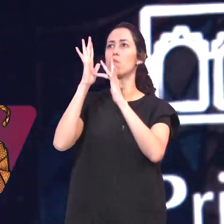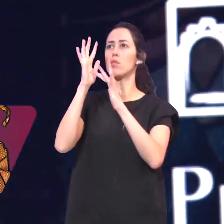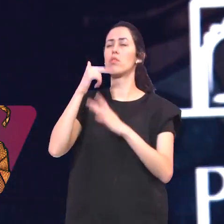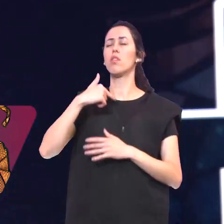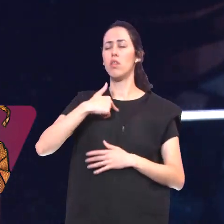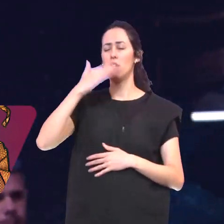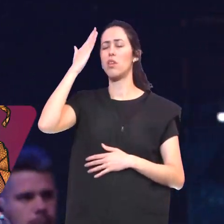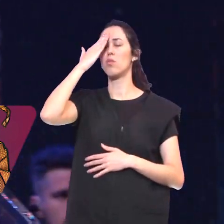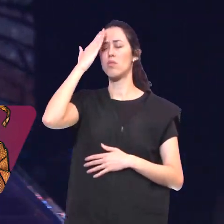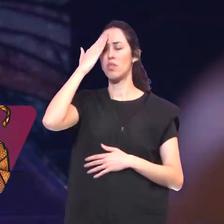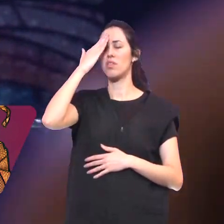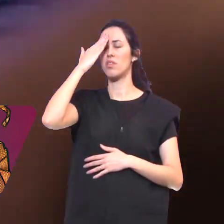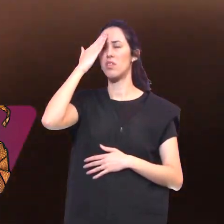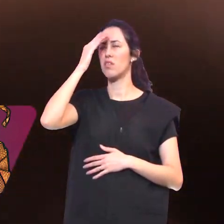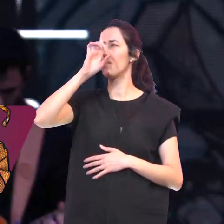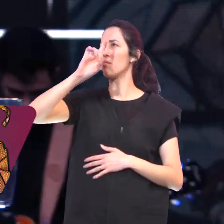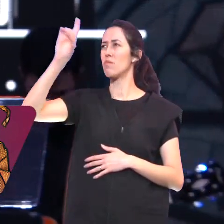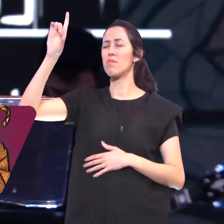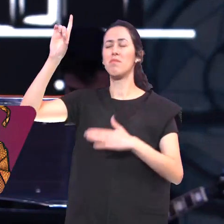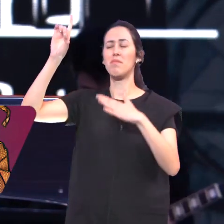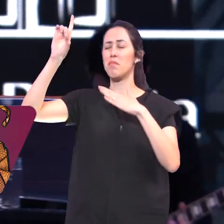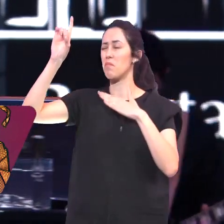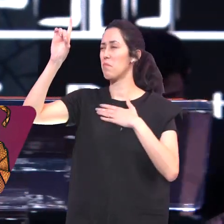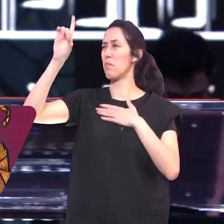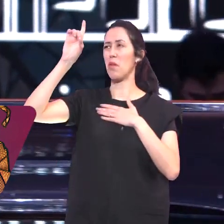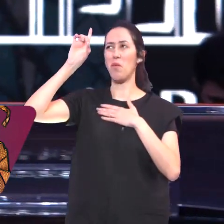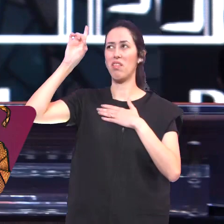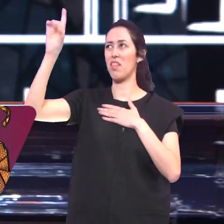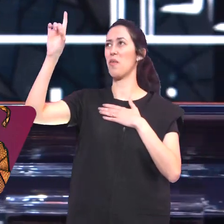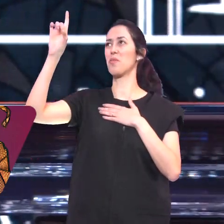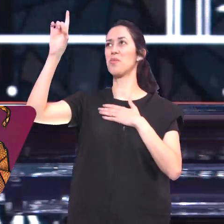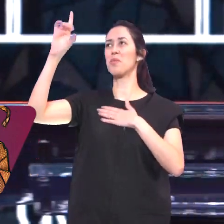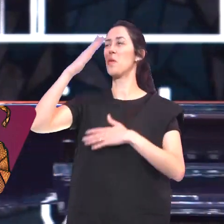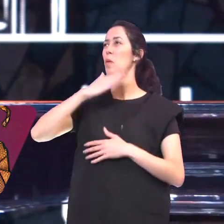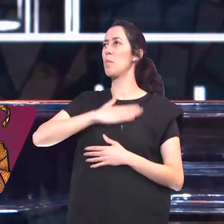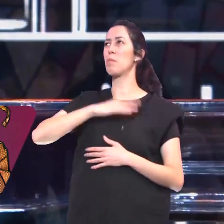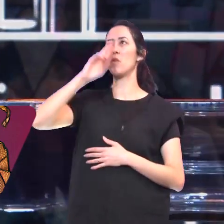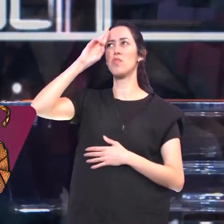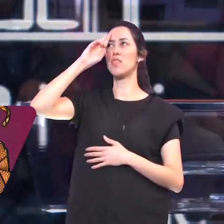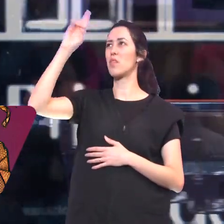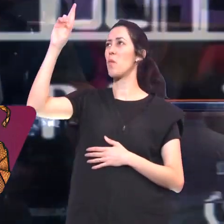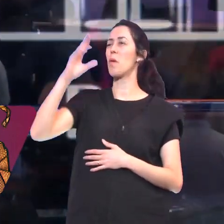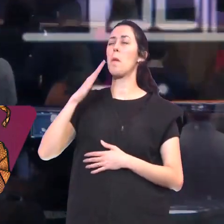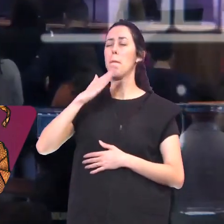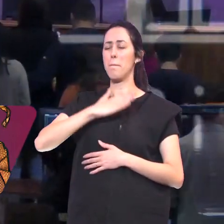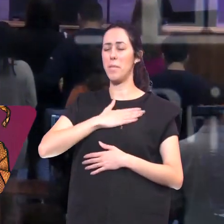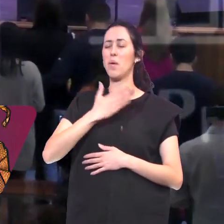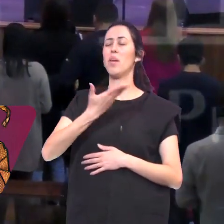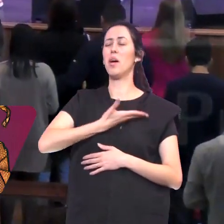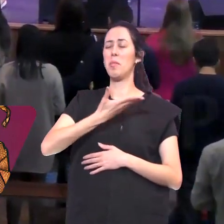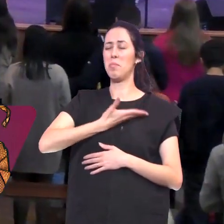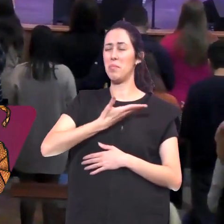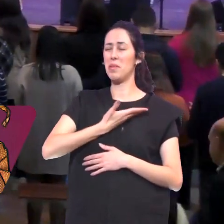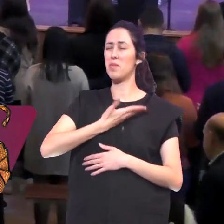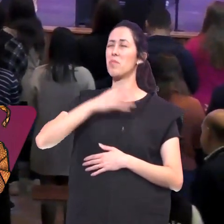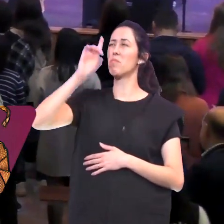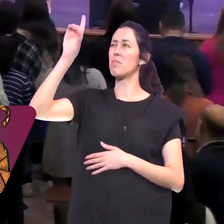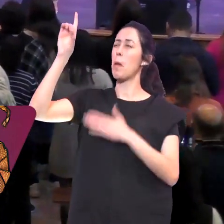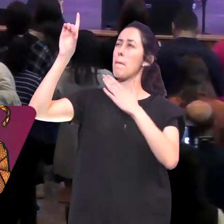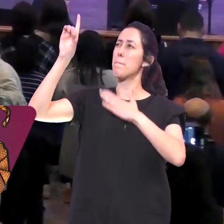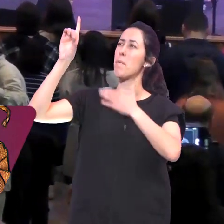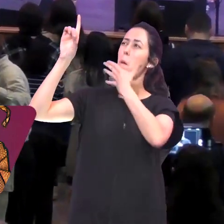Que Tu és o meu Deus O meu Senhor O meu amigo O meu Pai